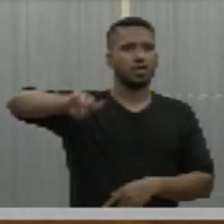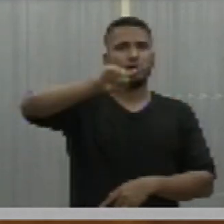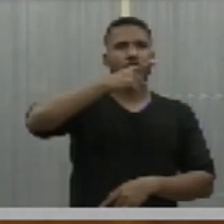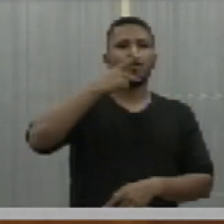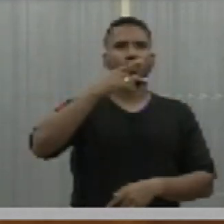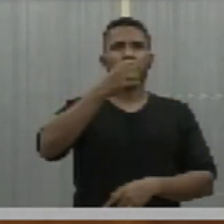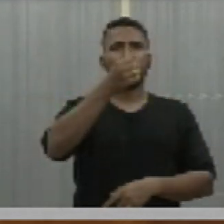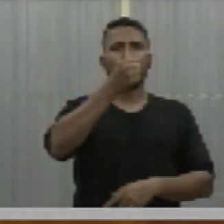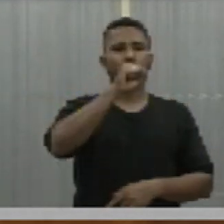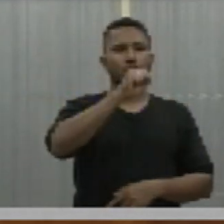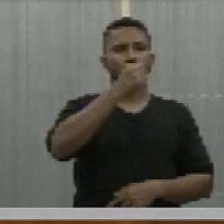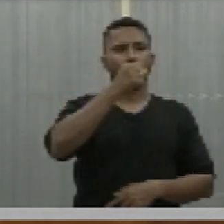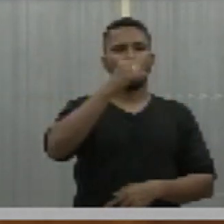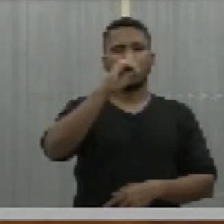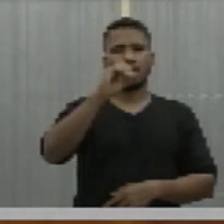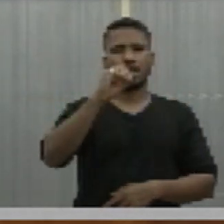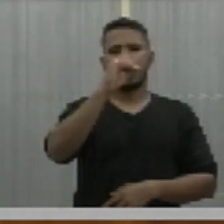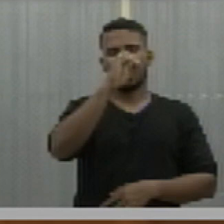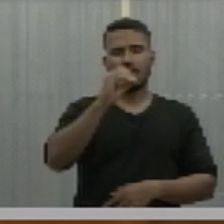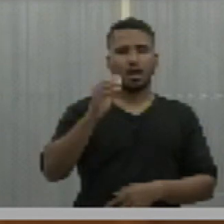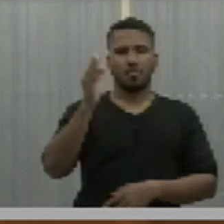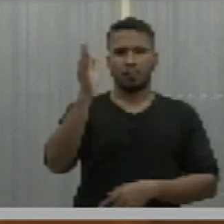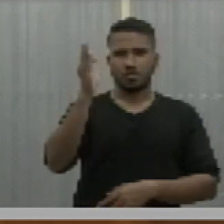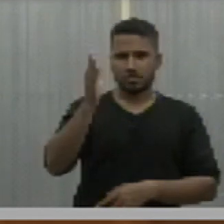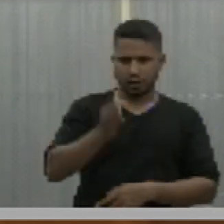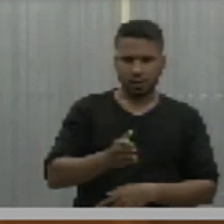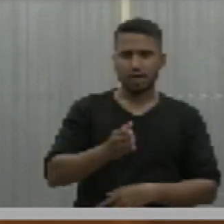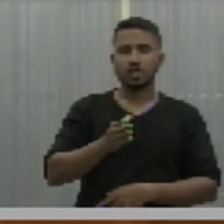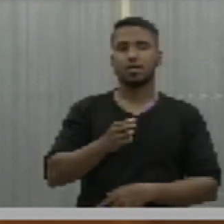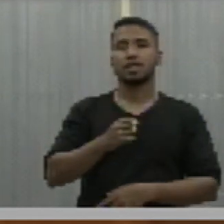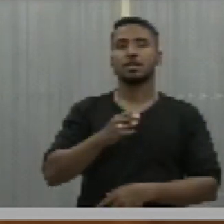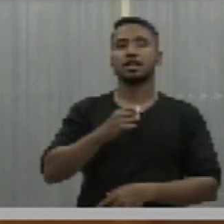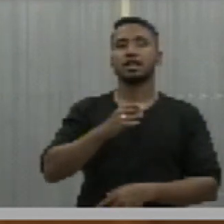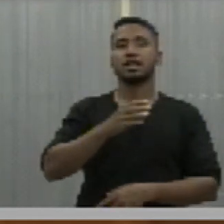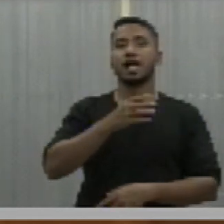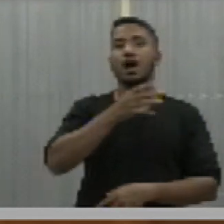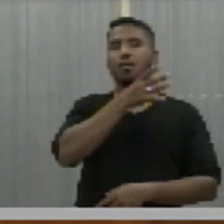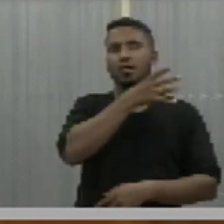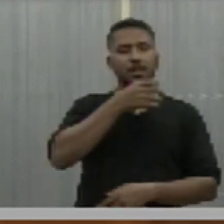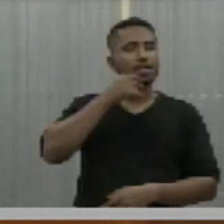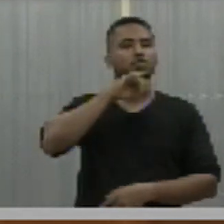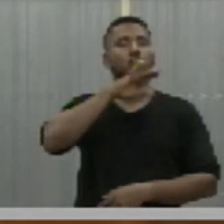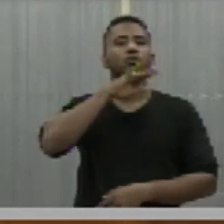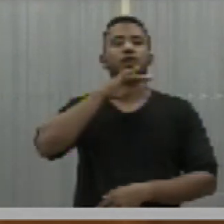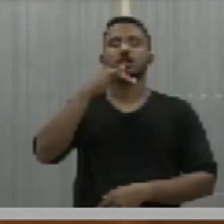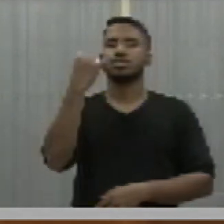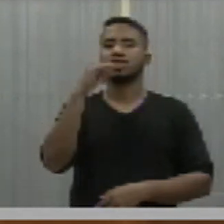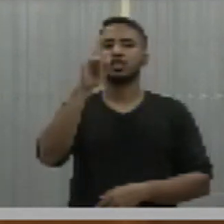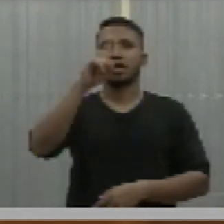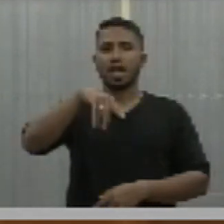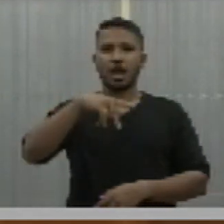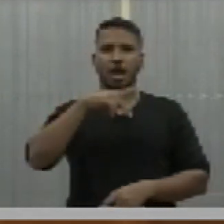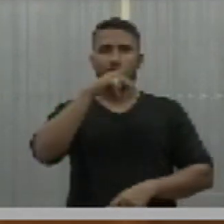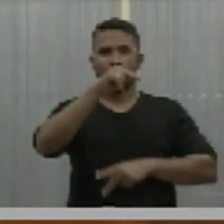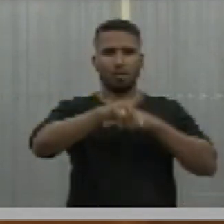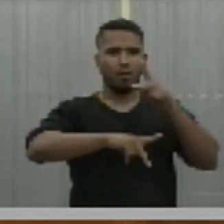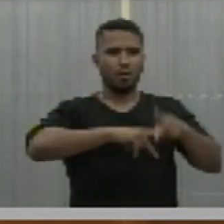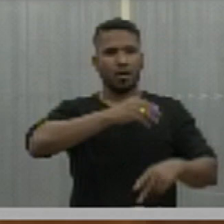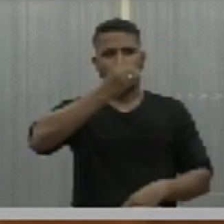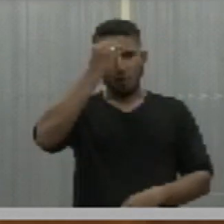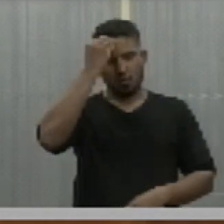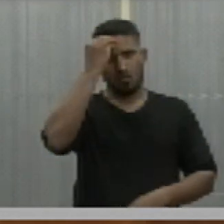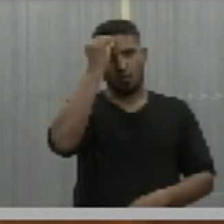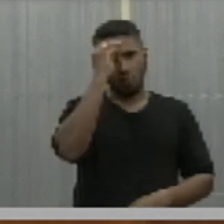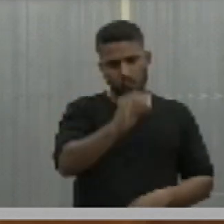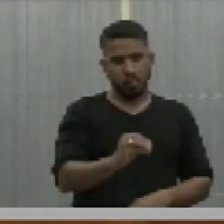% do serviço de péssima qualidade oferecida por eles é consequência do povo, onde